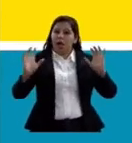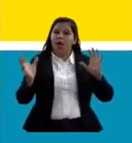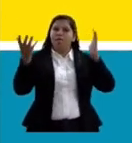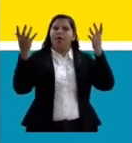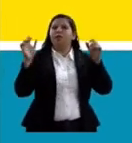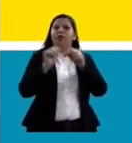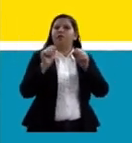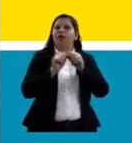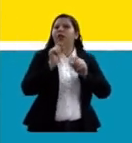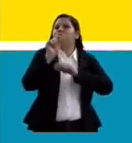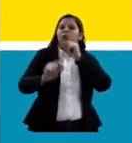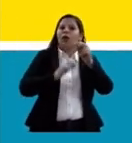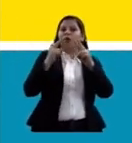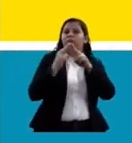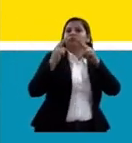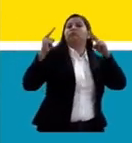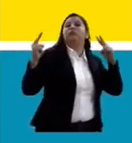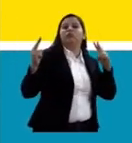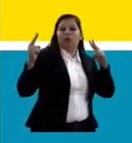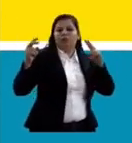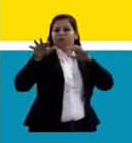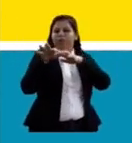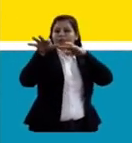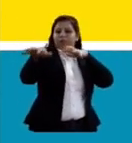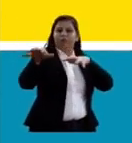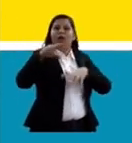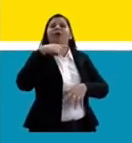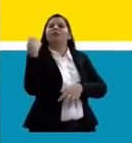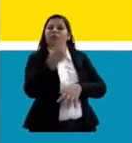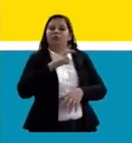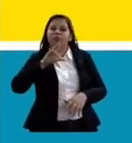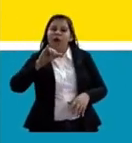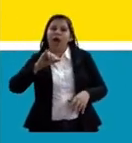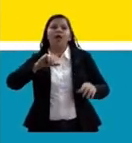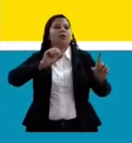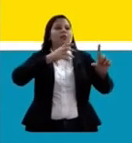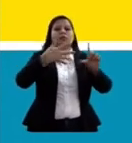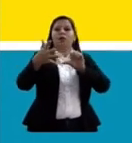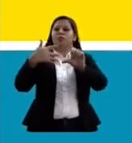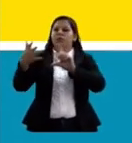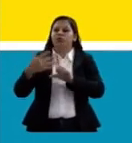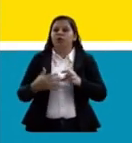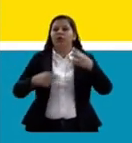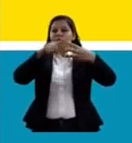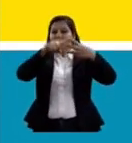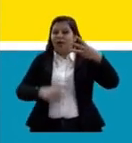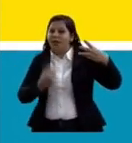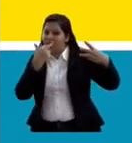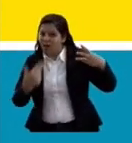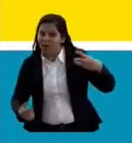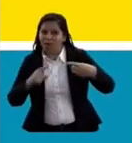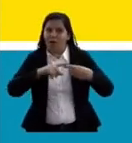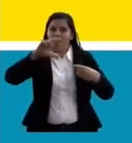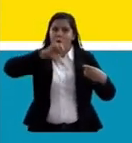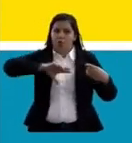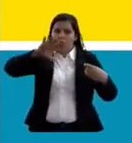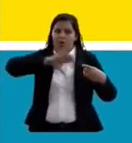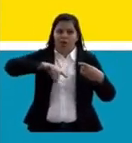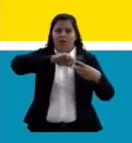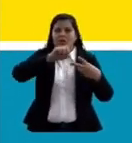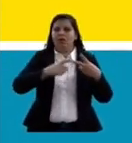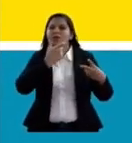formato totalmente virtual e a gente vai transmitir também em três línguas, português, inglês e espanhol.